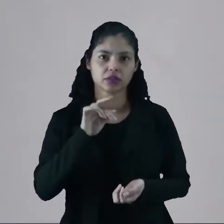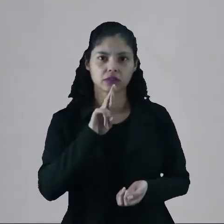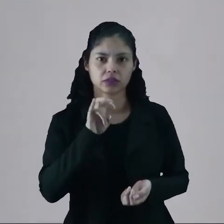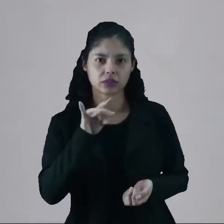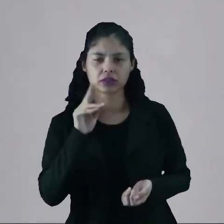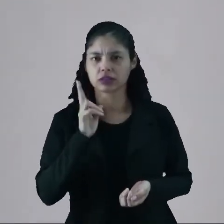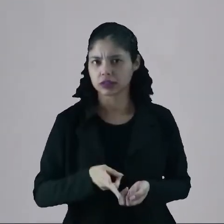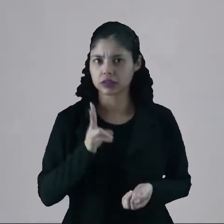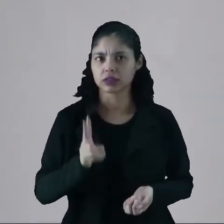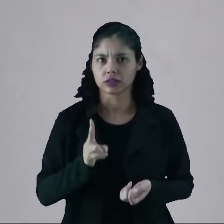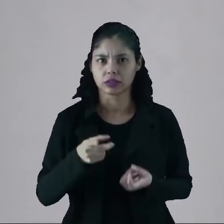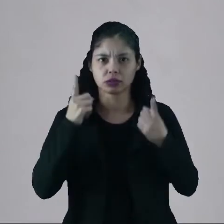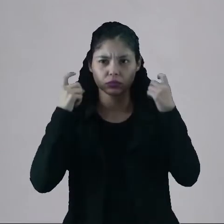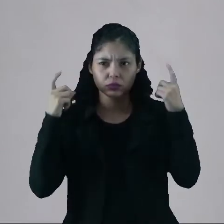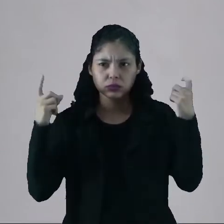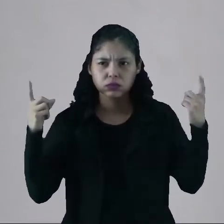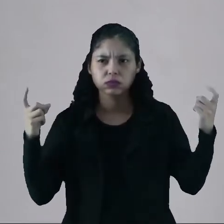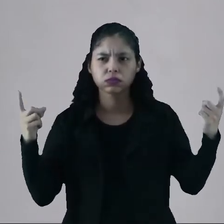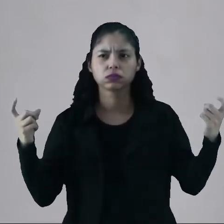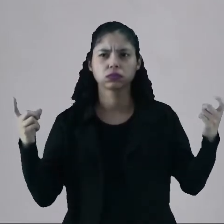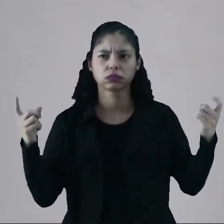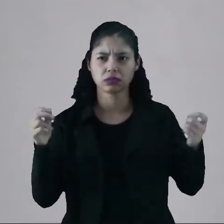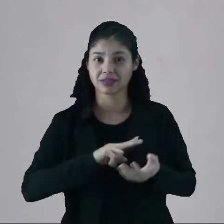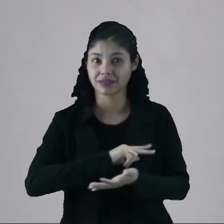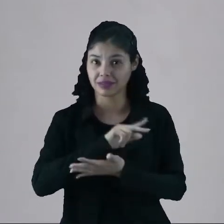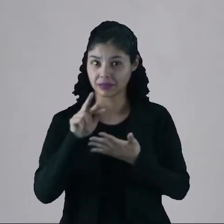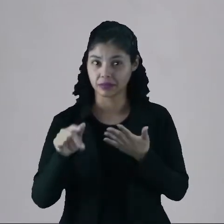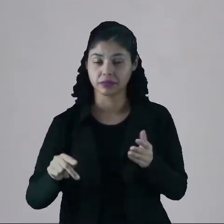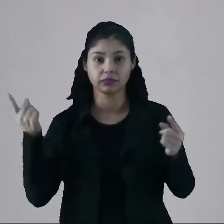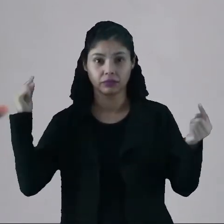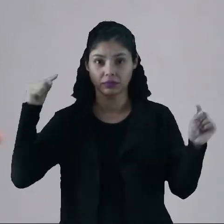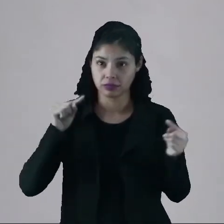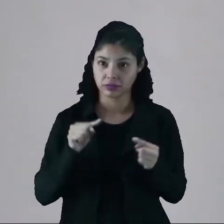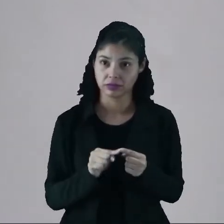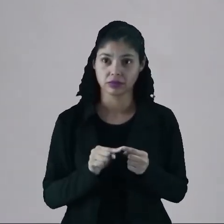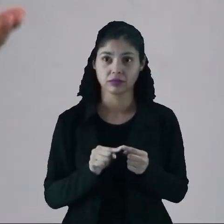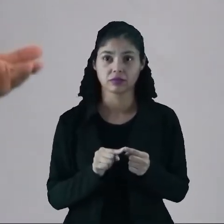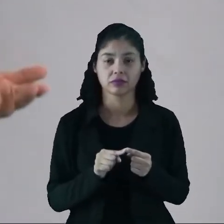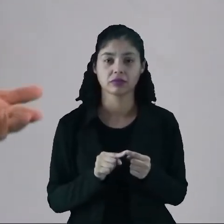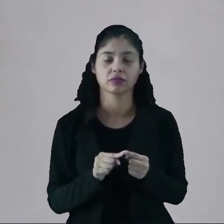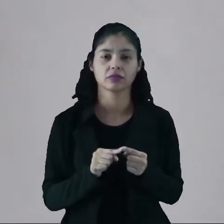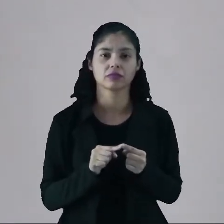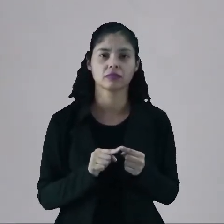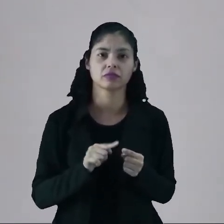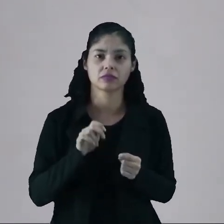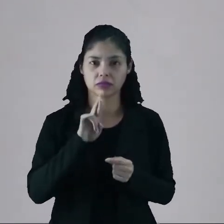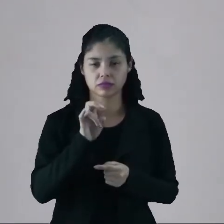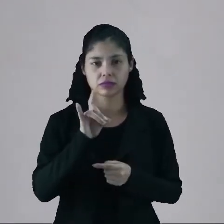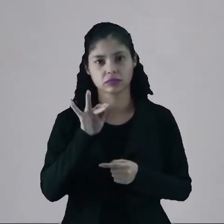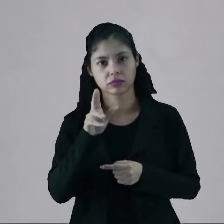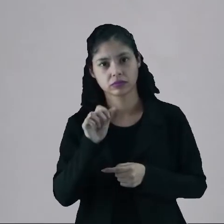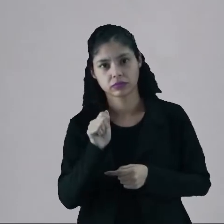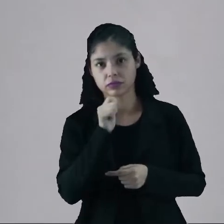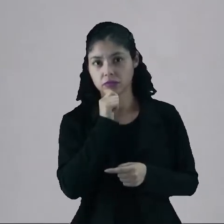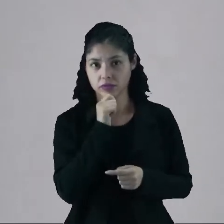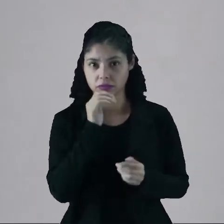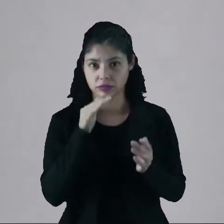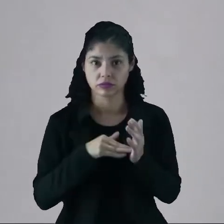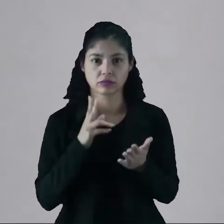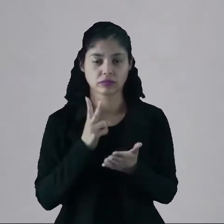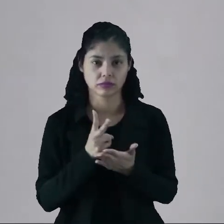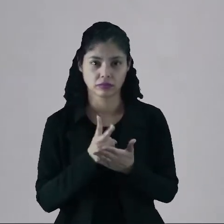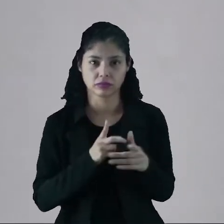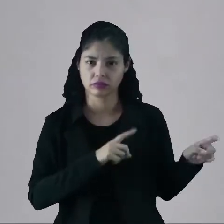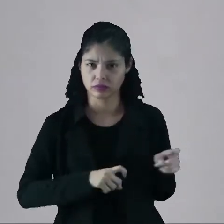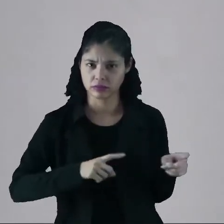decorrente dessas hélices ou várias delas próximas, dependendo se for aí de uma rodovia ou até mesmo de fazenda,